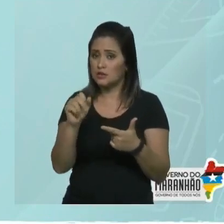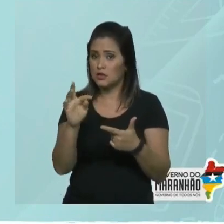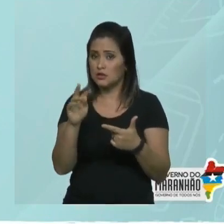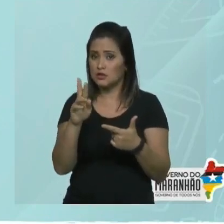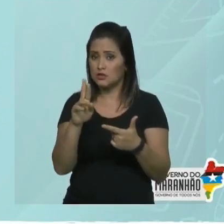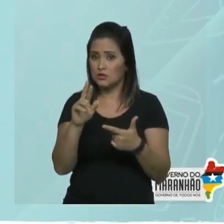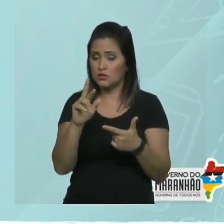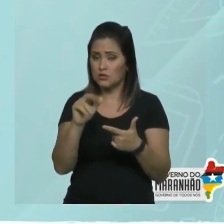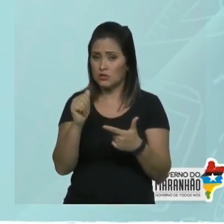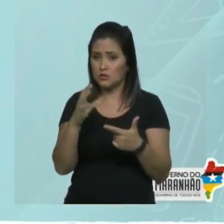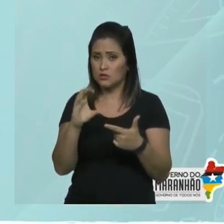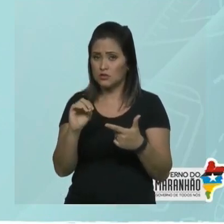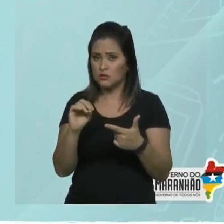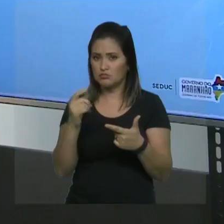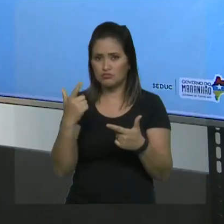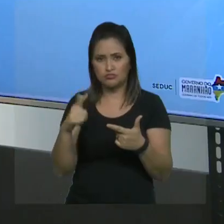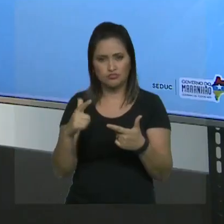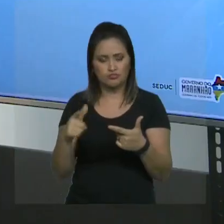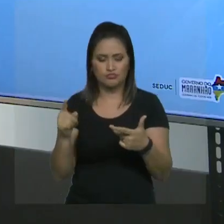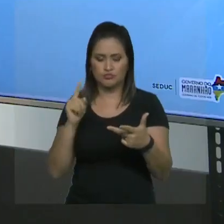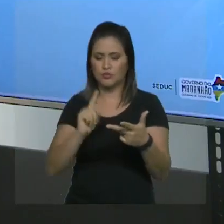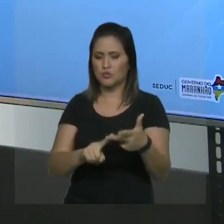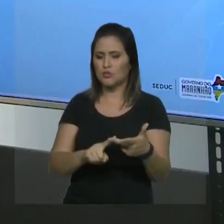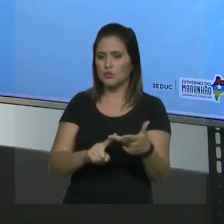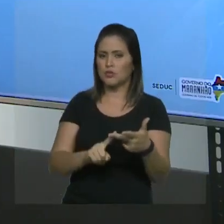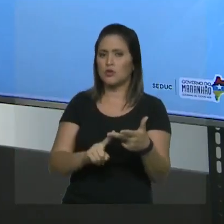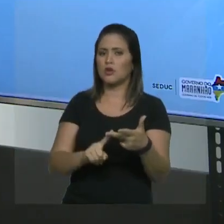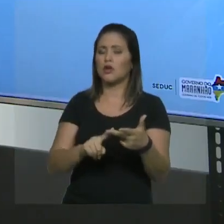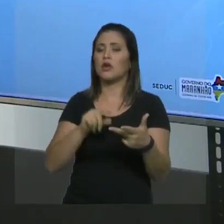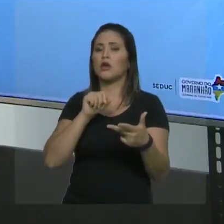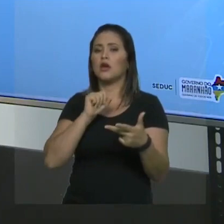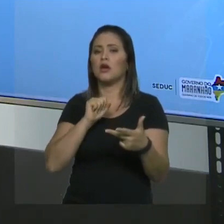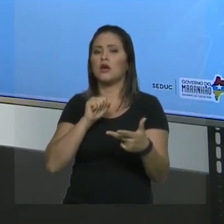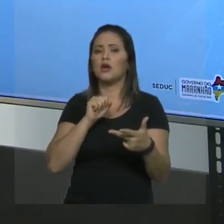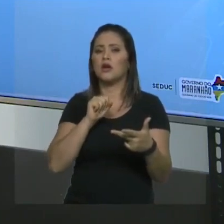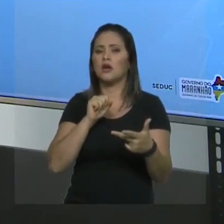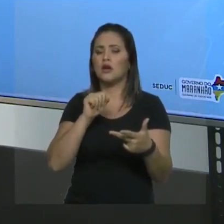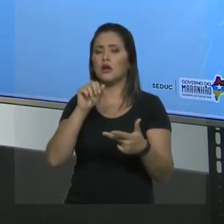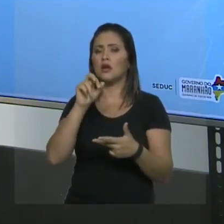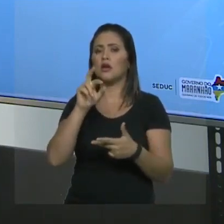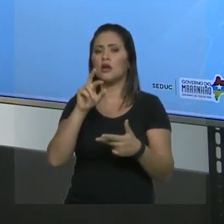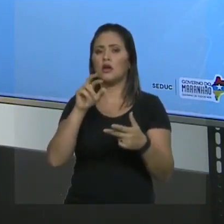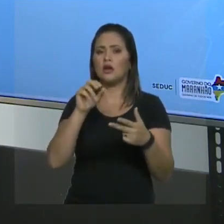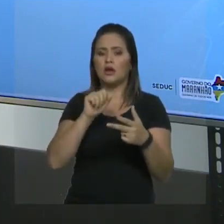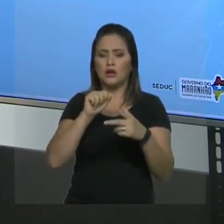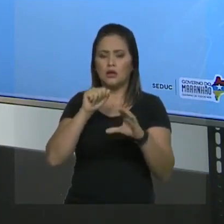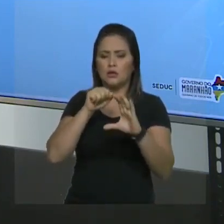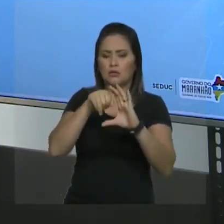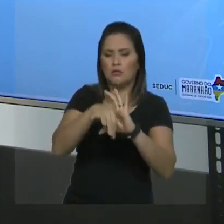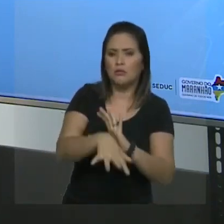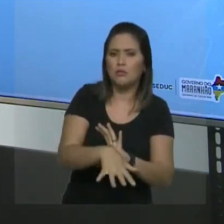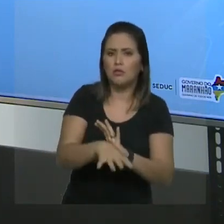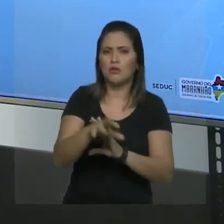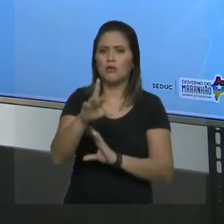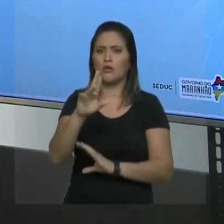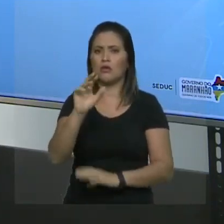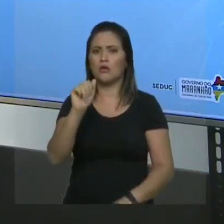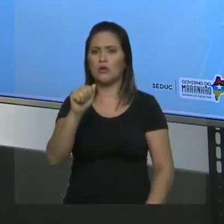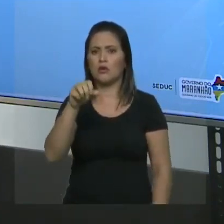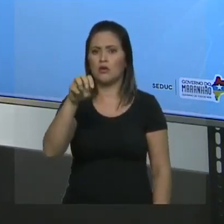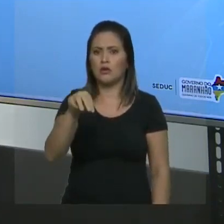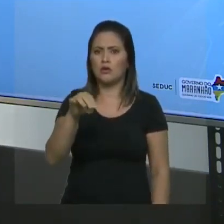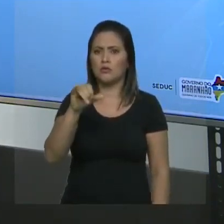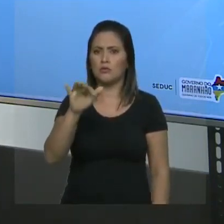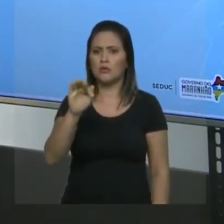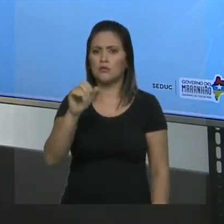ramificação. Não tem grupo funcional, não tem insaturação. Vamos numerar das ramificações. Você consegue perceber que agora as ramificações